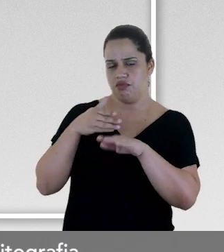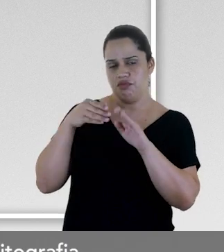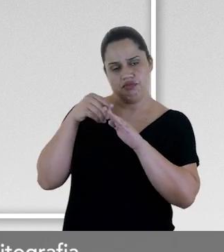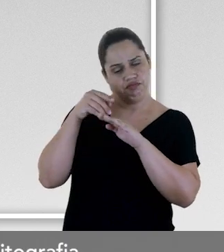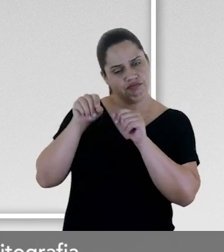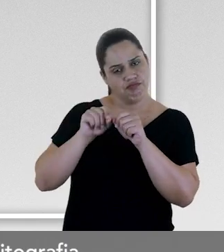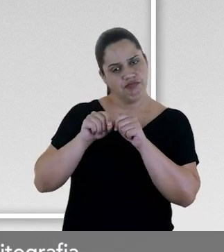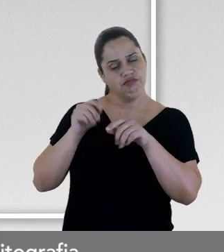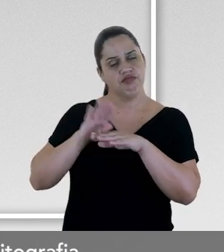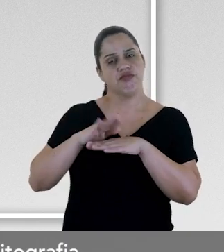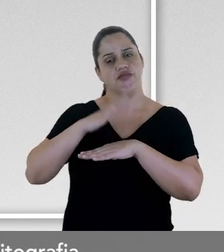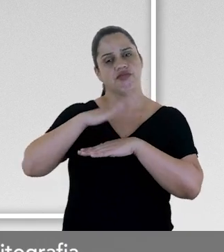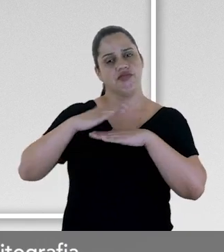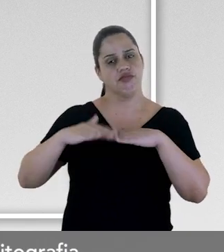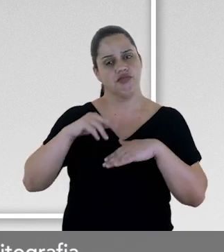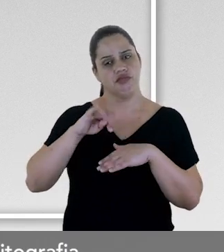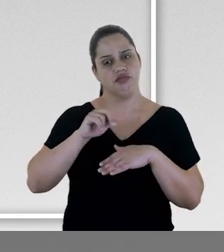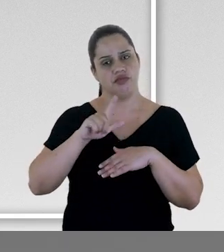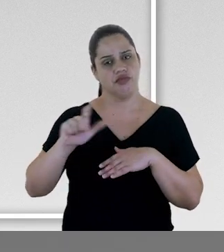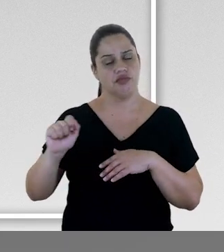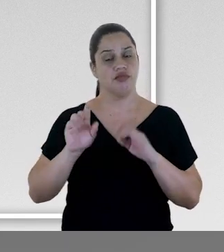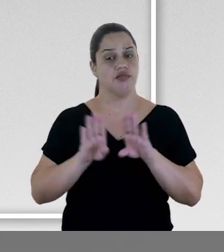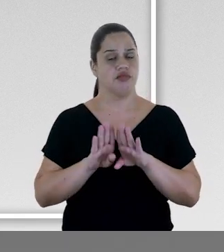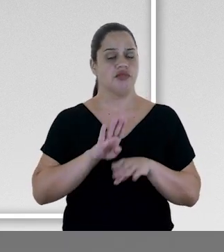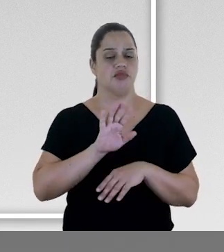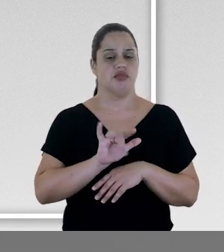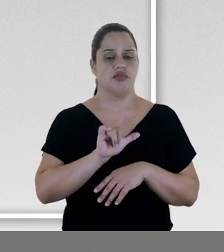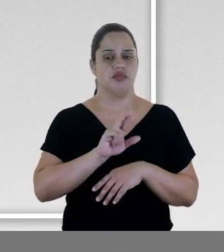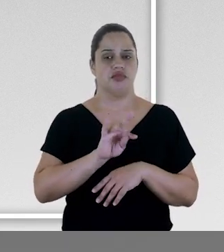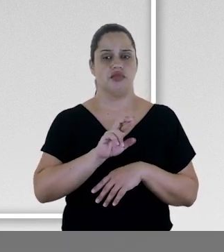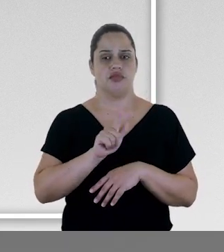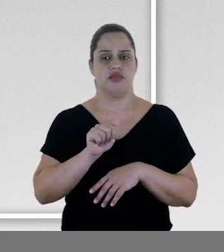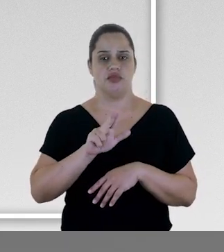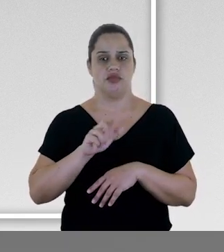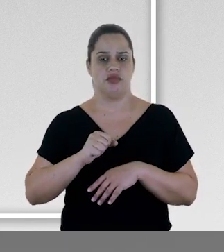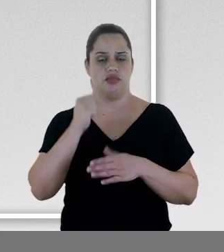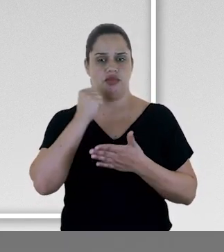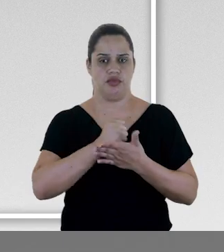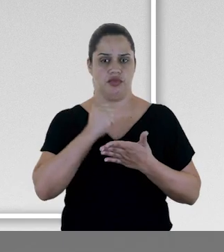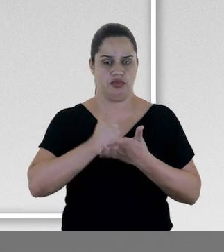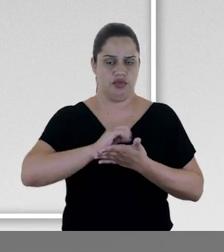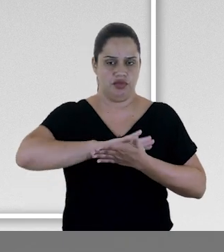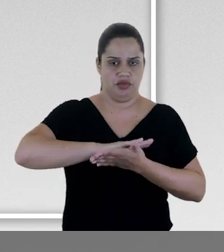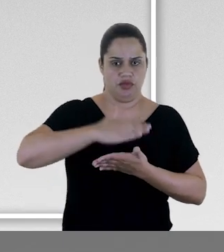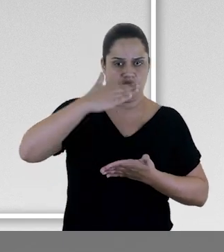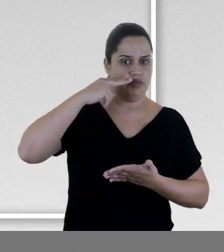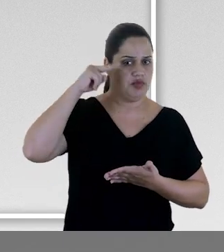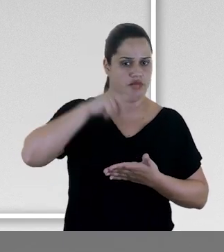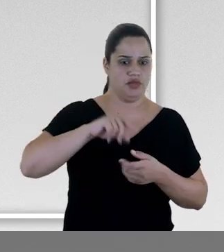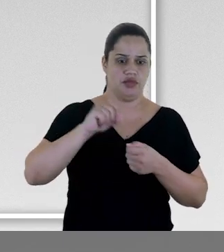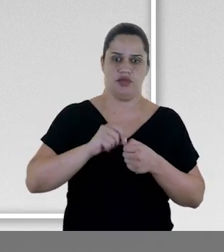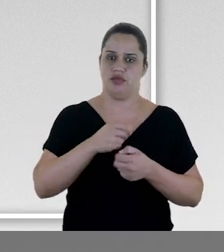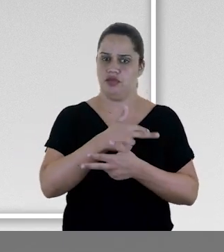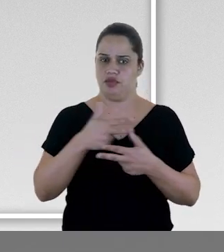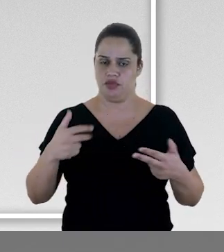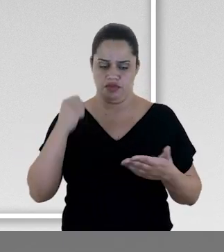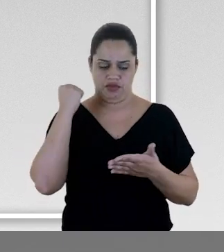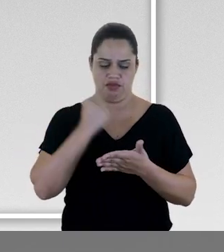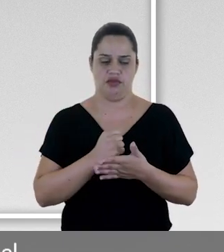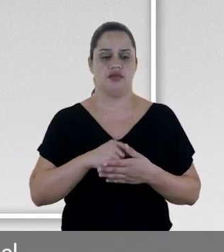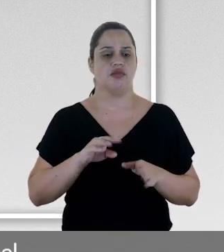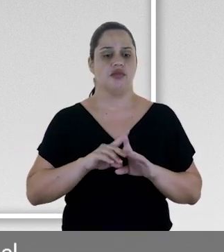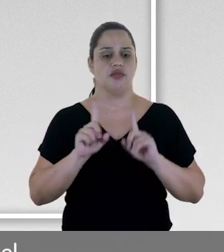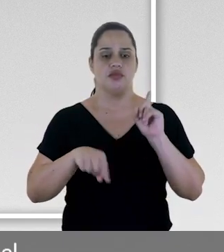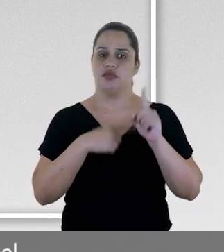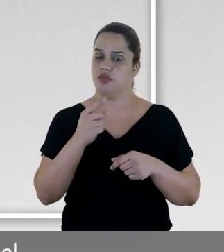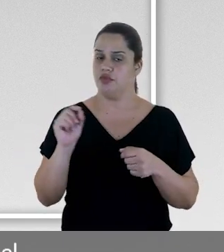gravura em metal e litografia, que é quando você usa metal ou calcário para criar um tipo de carimbo